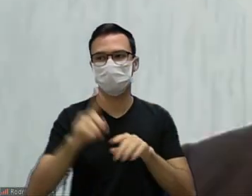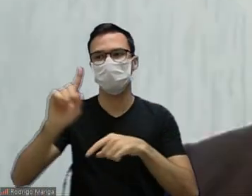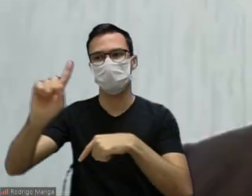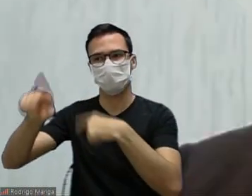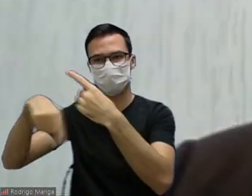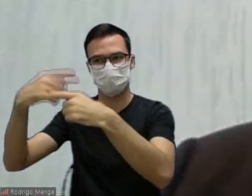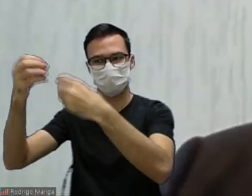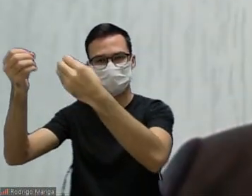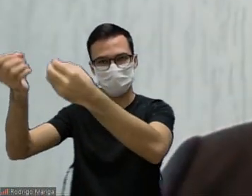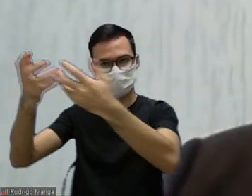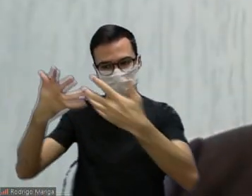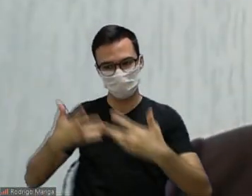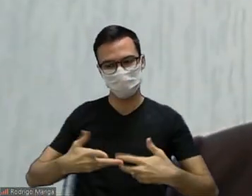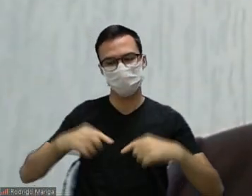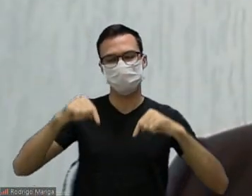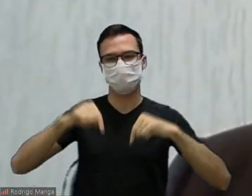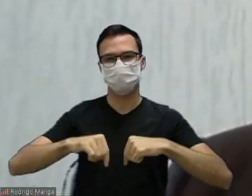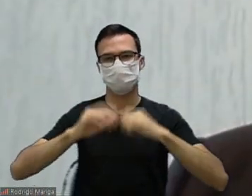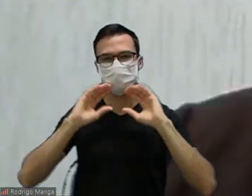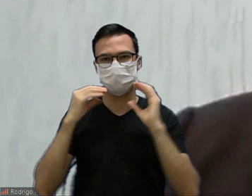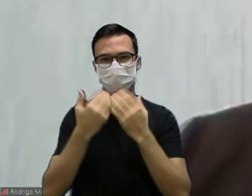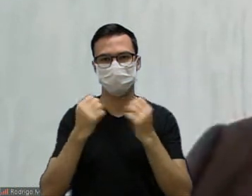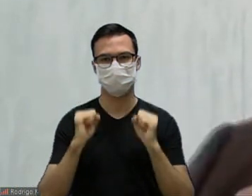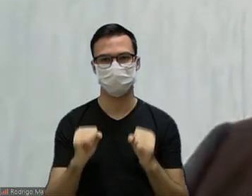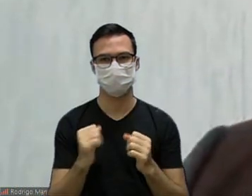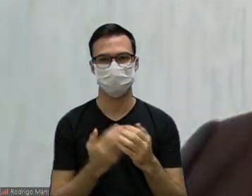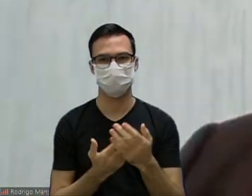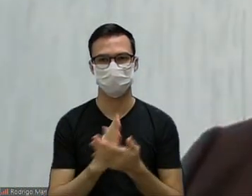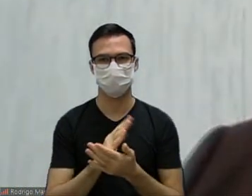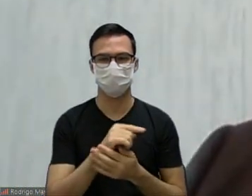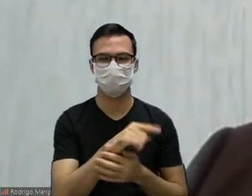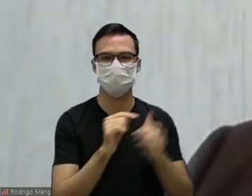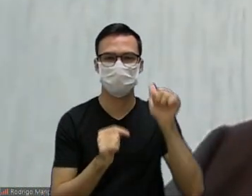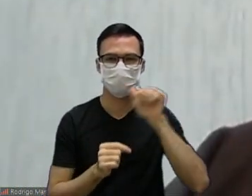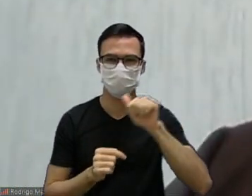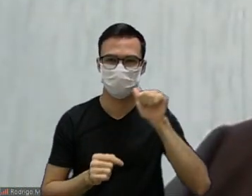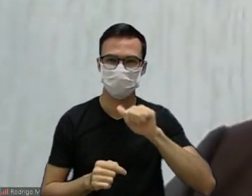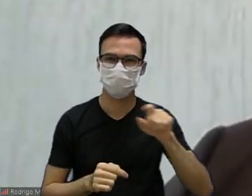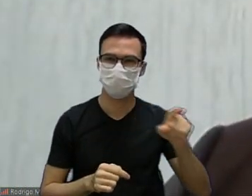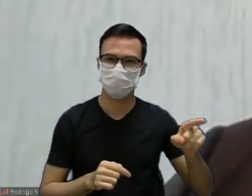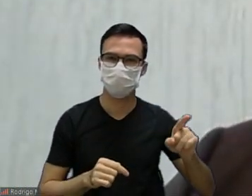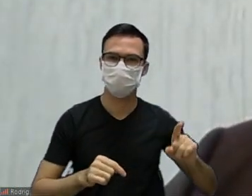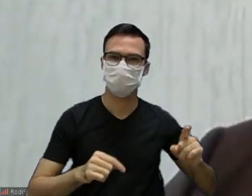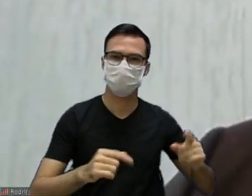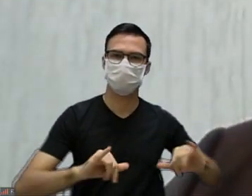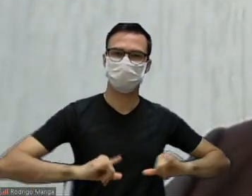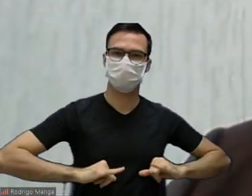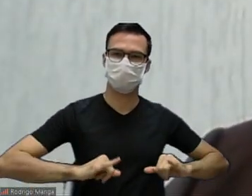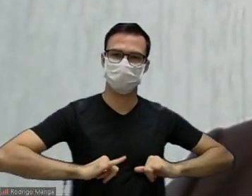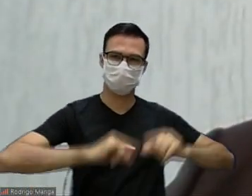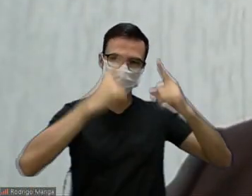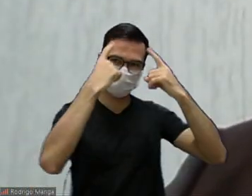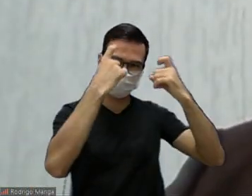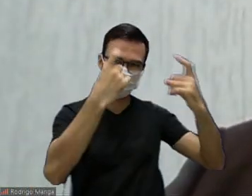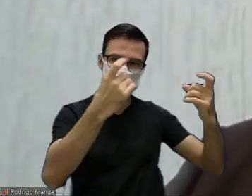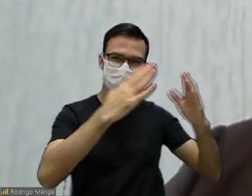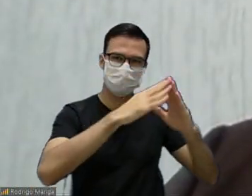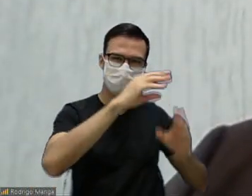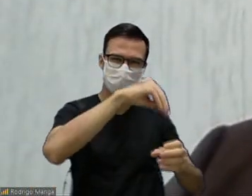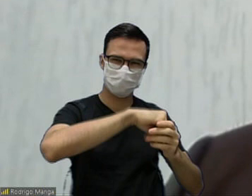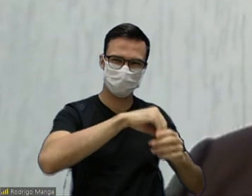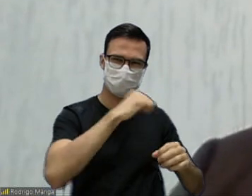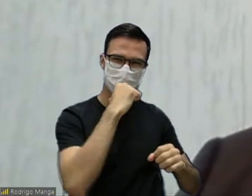aí pela prefeitura para que os vereadores possam aprovar as mulheres que são vítimas de violência na sua grande maioria